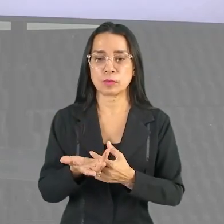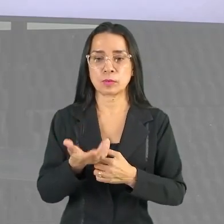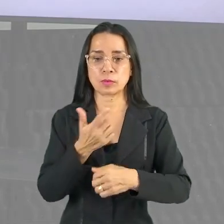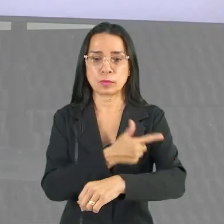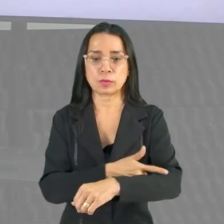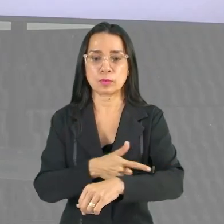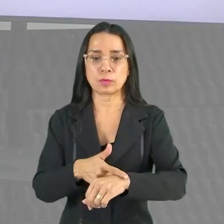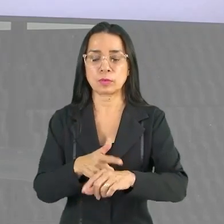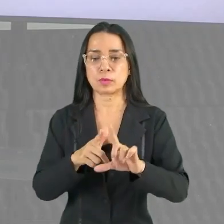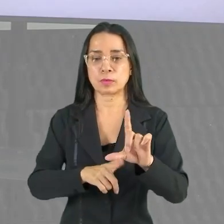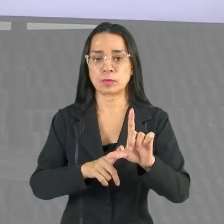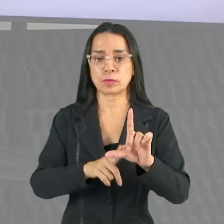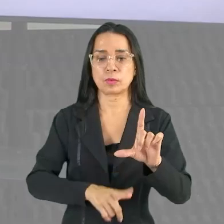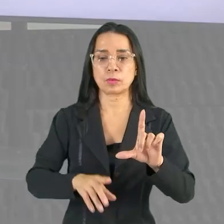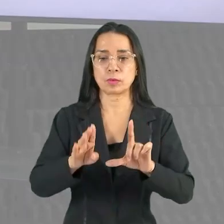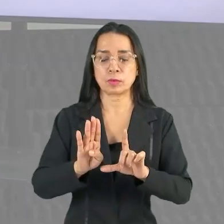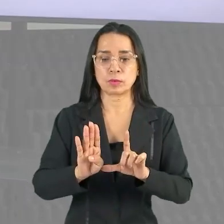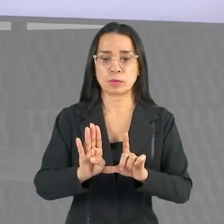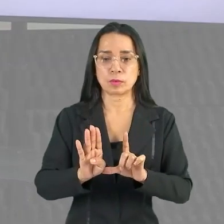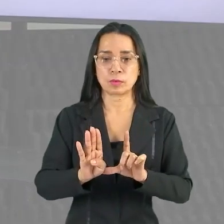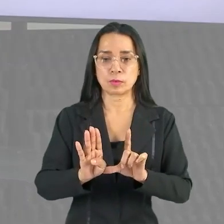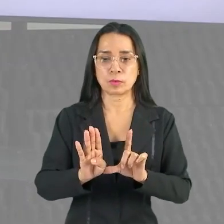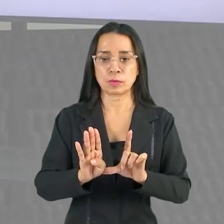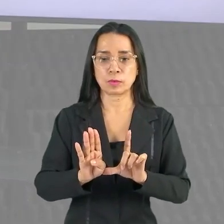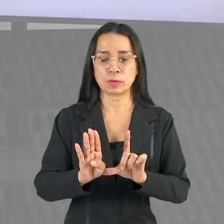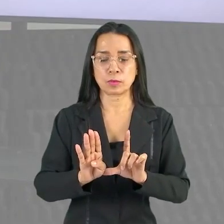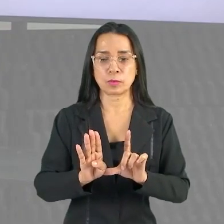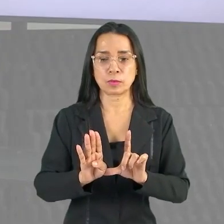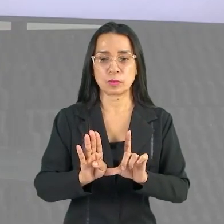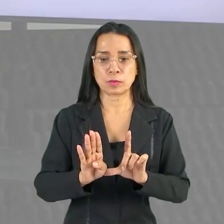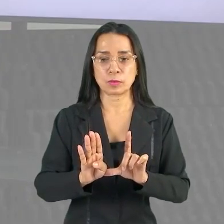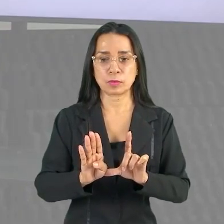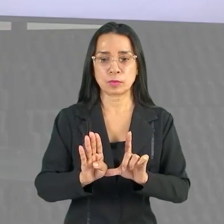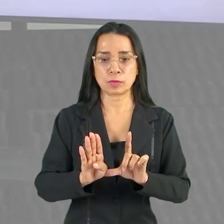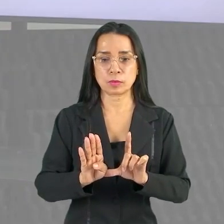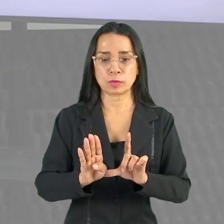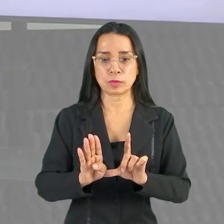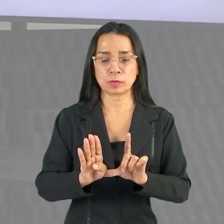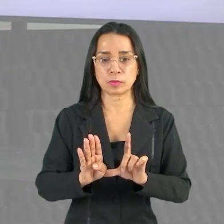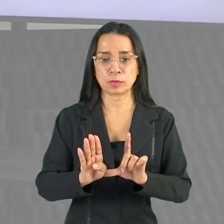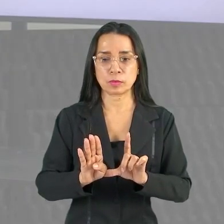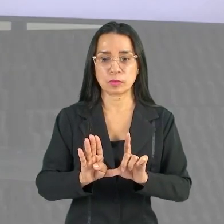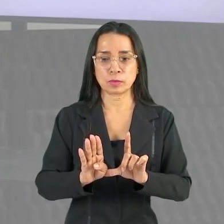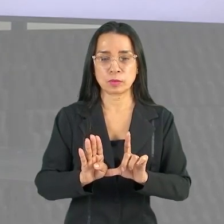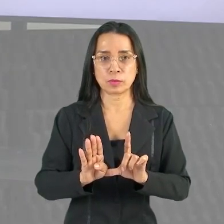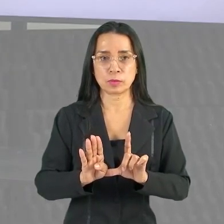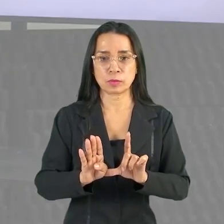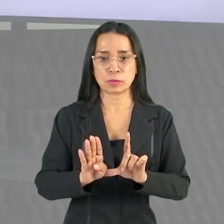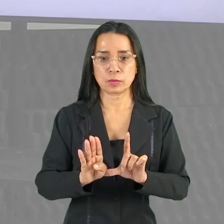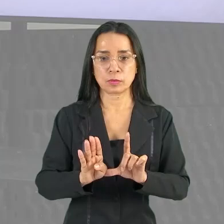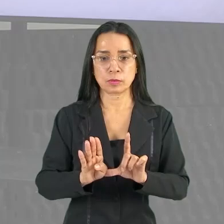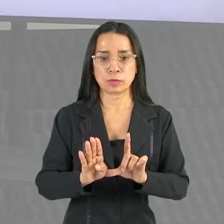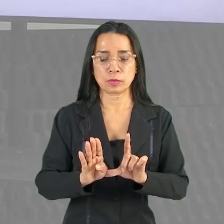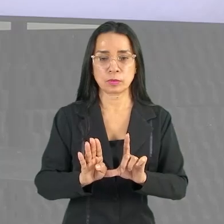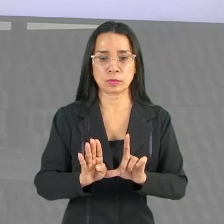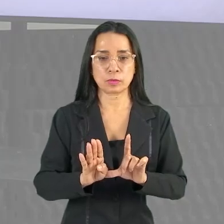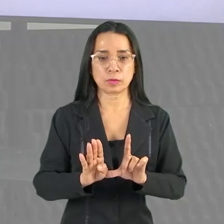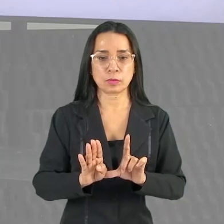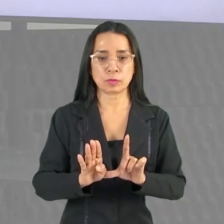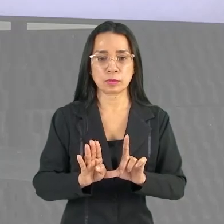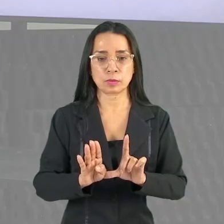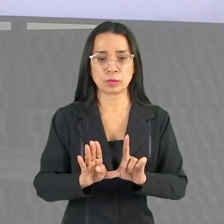Letra B. Considera a homogeneidade da escolha de atos saudáveis pelos indivíduos.